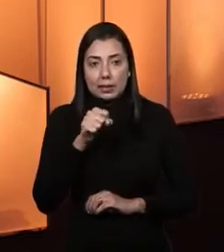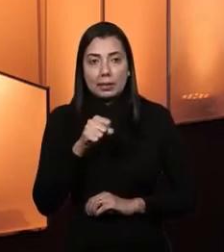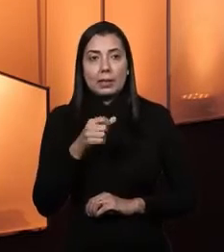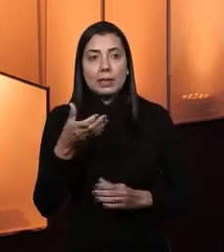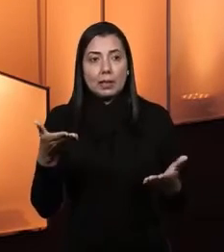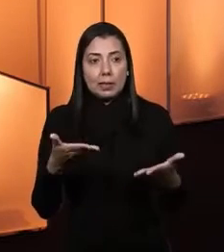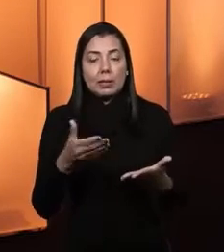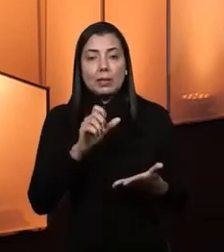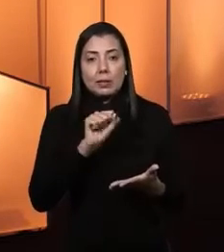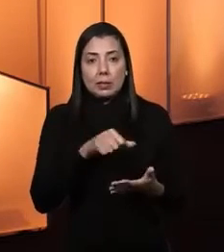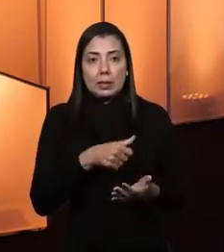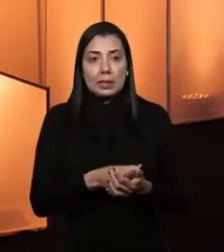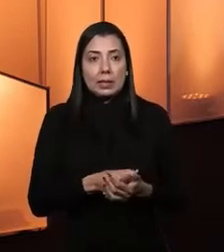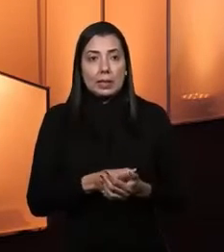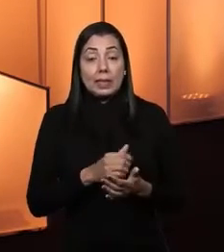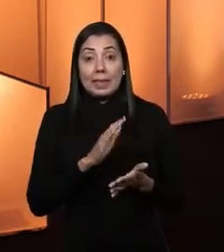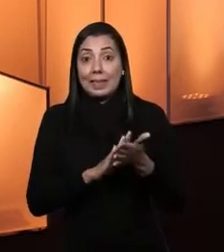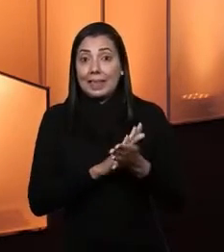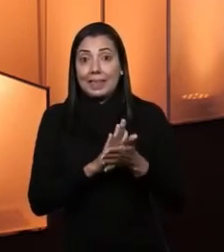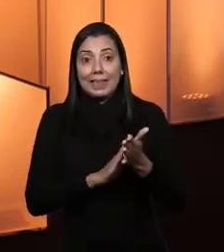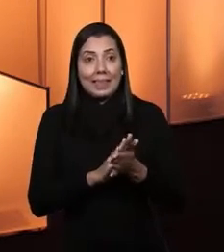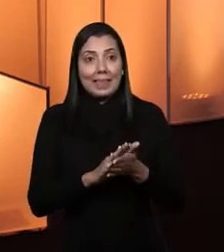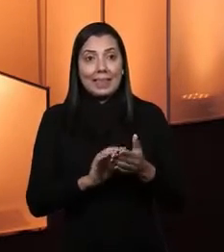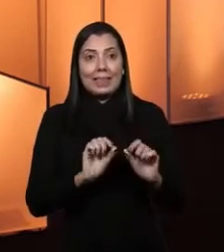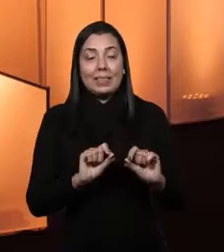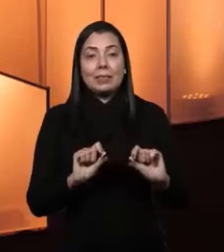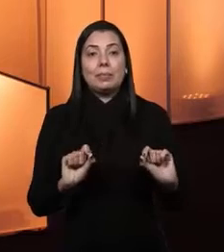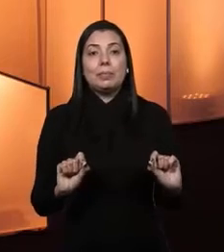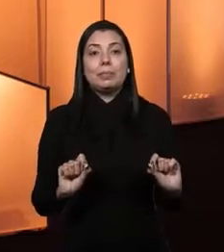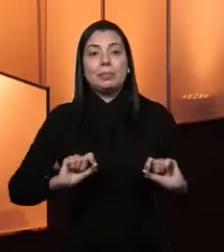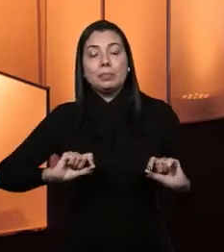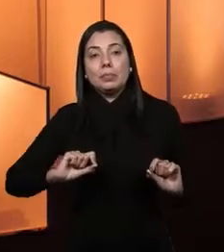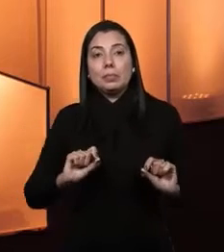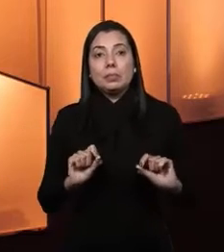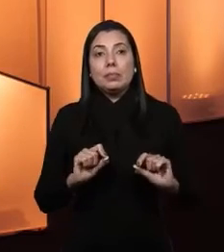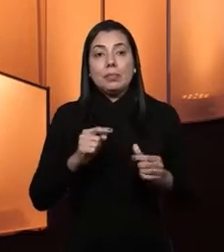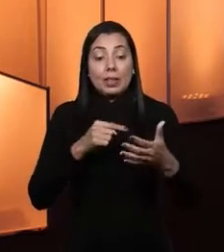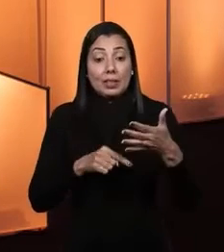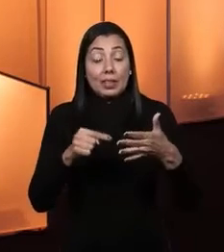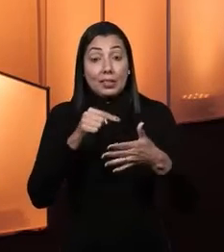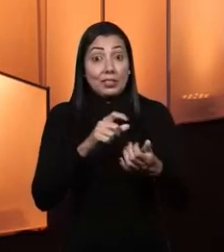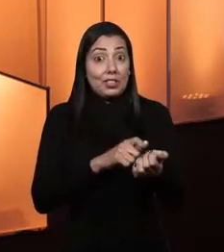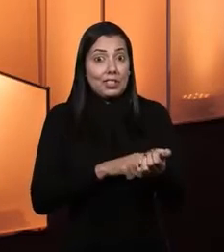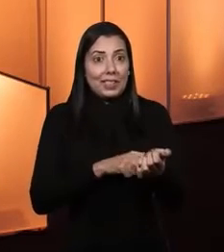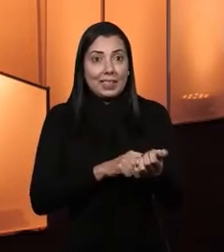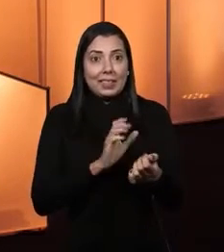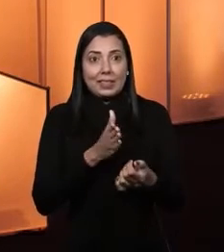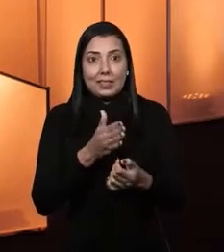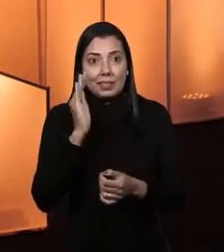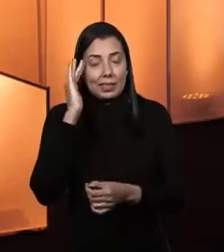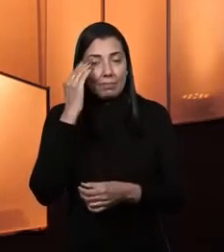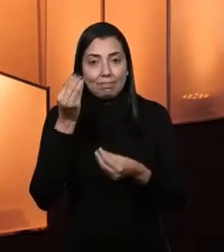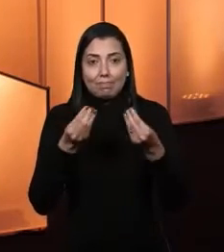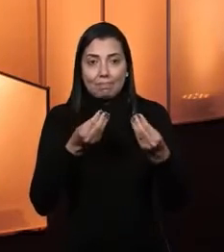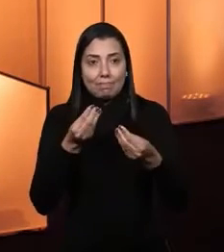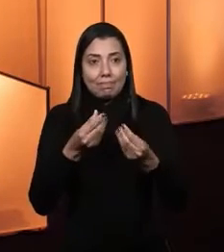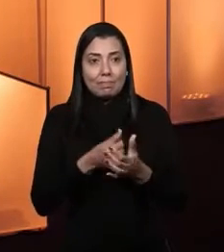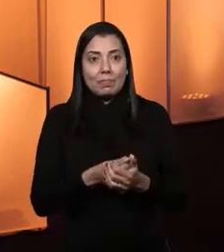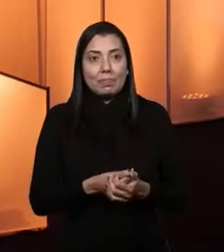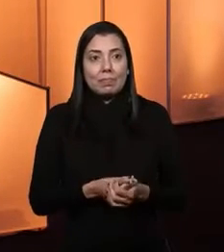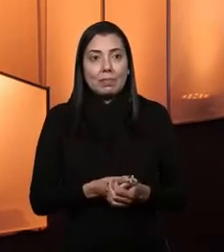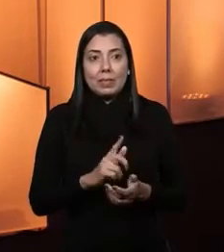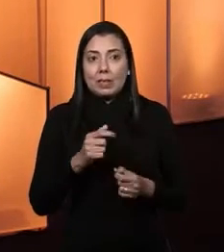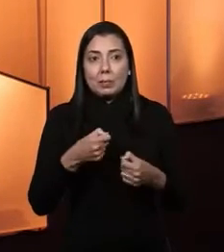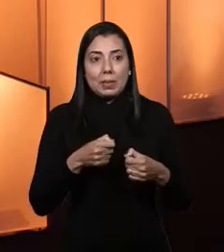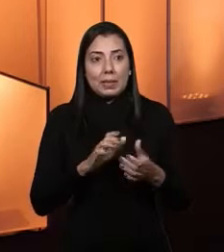sim. E sem nenhuma interferência de ondas intergalácticas. Eu estava em um nível de estresse com isso, que vocês não têm ideia. Não precisa,